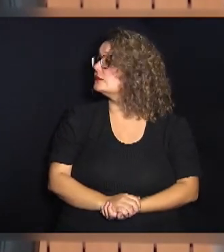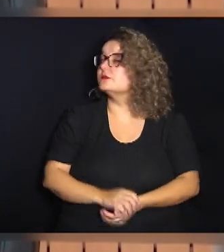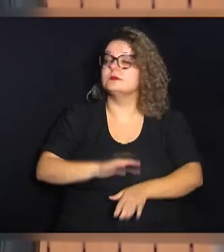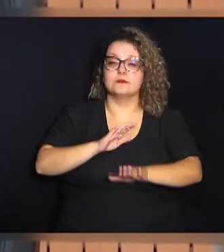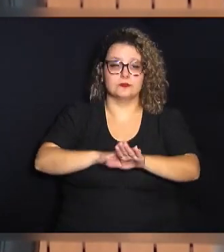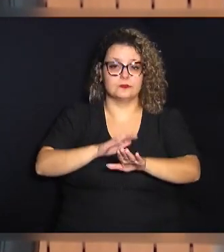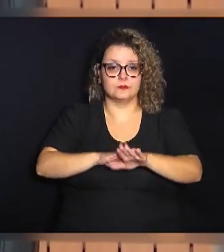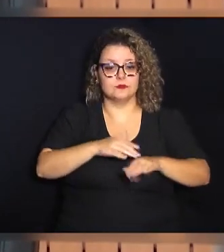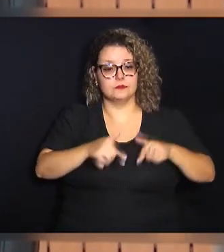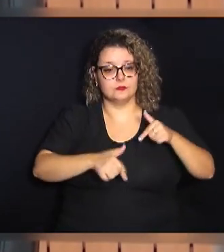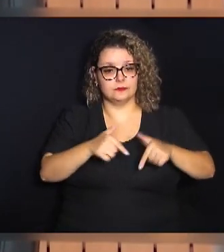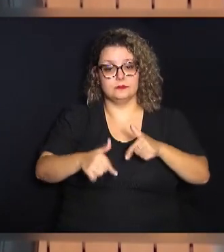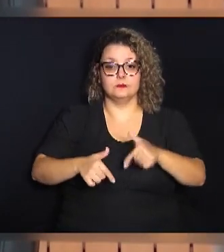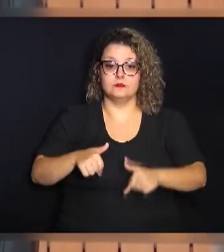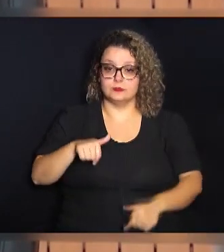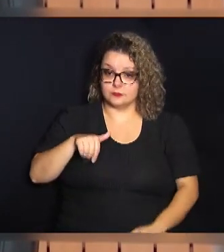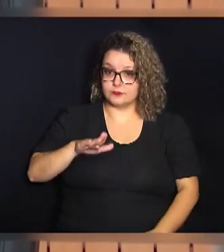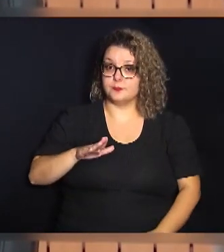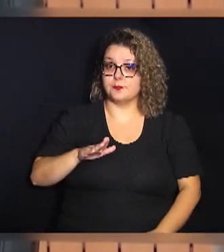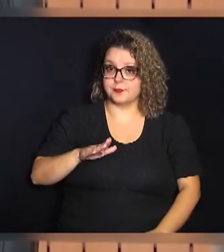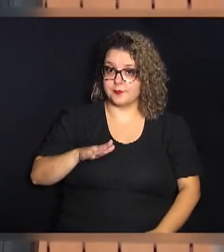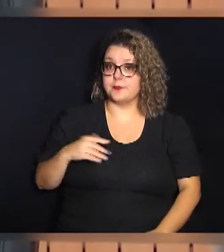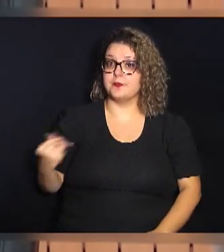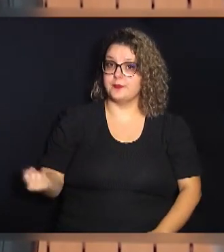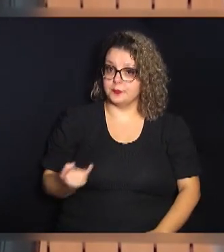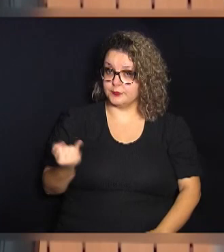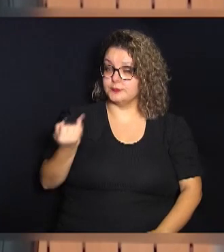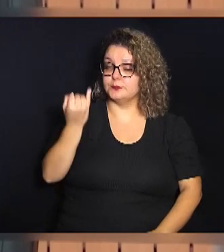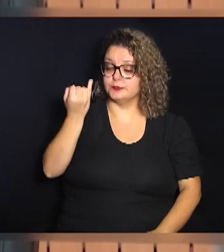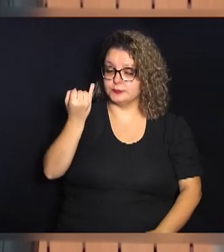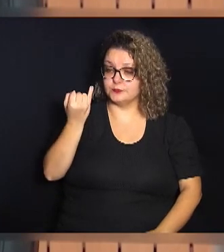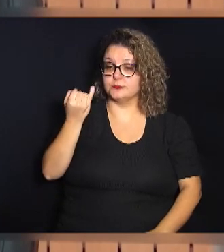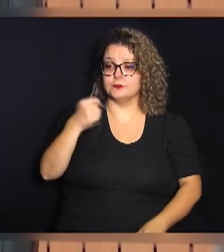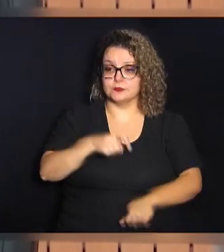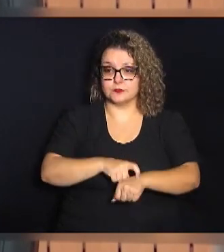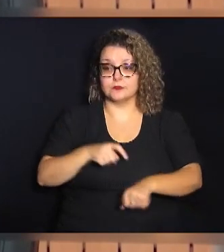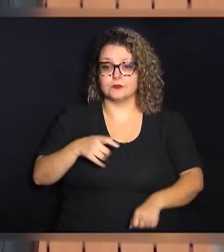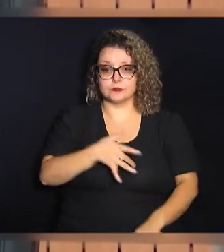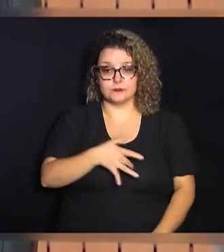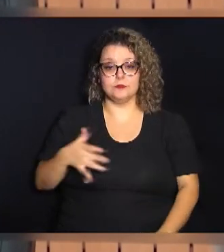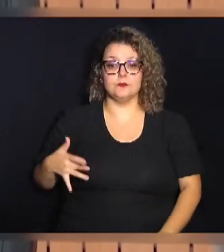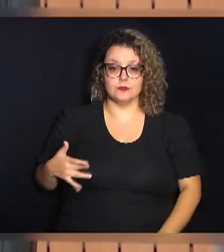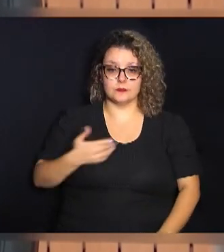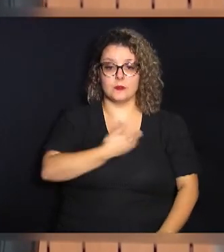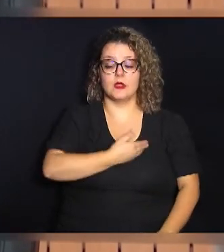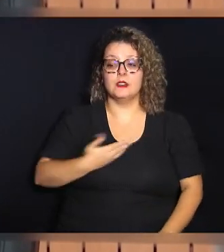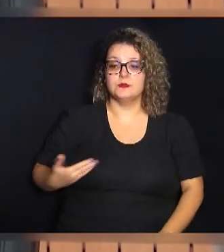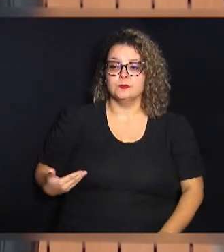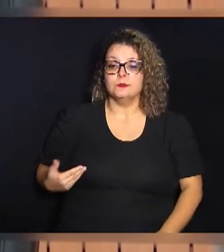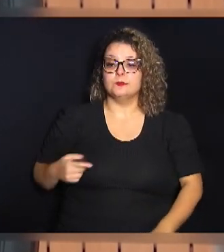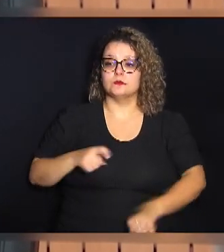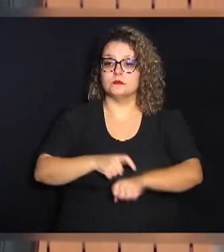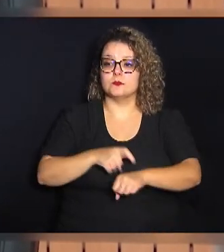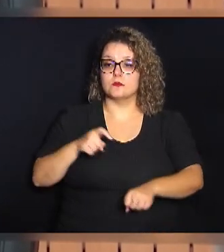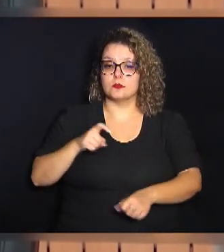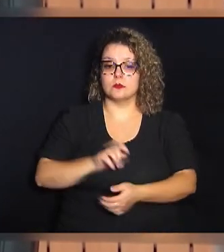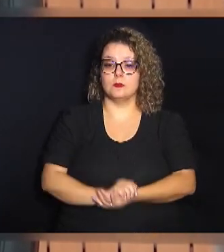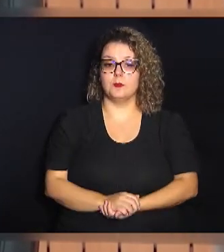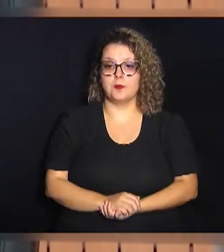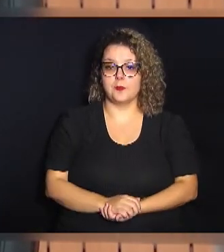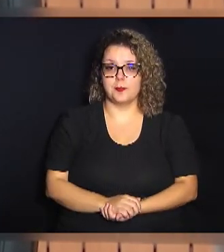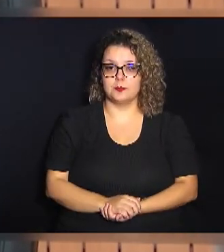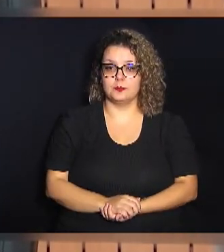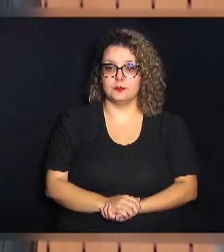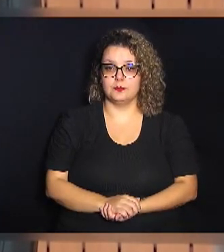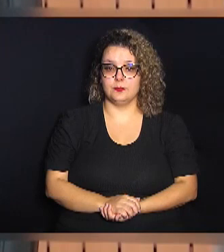se torna cada vez mais imprescindível para a situação da saúde pública principalmente nesse momento que a gente que